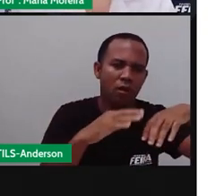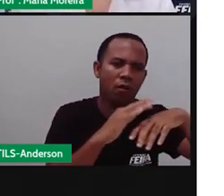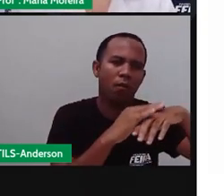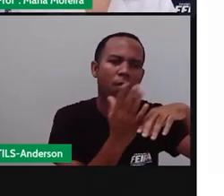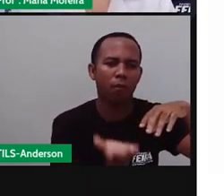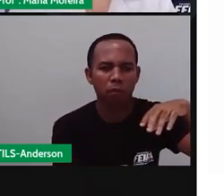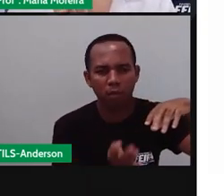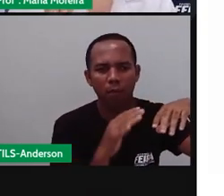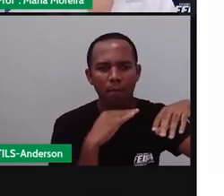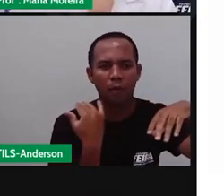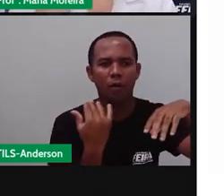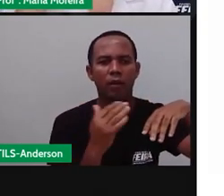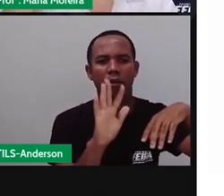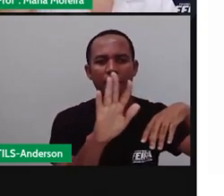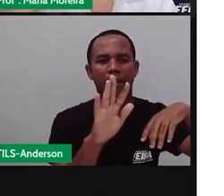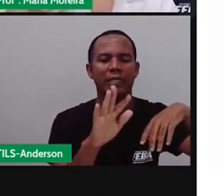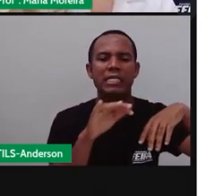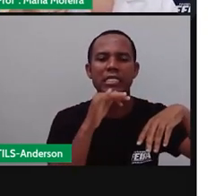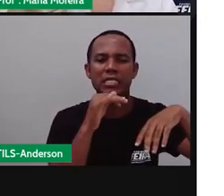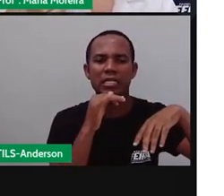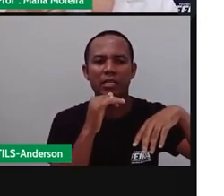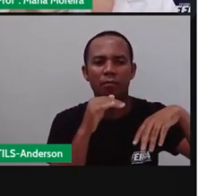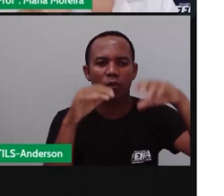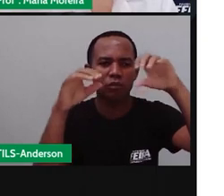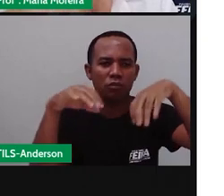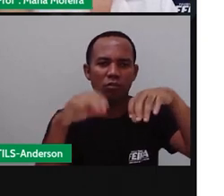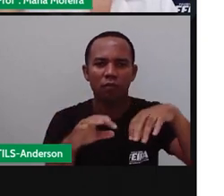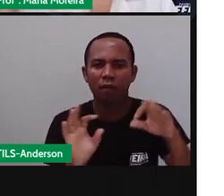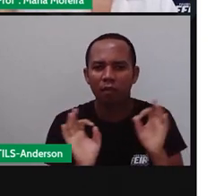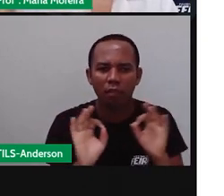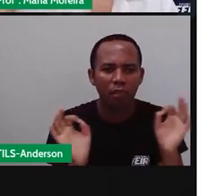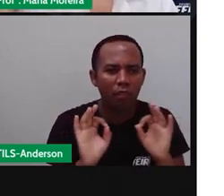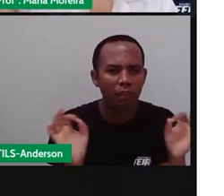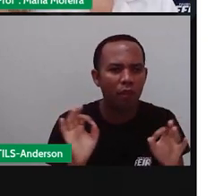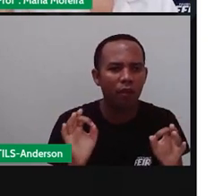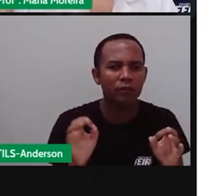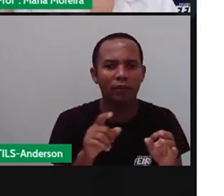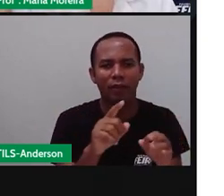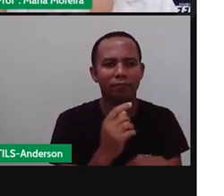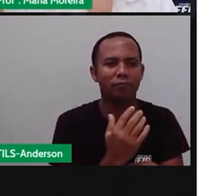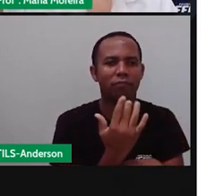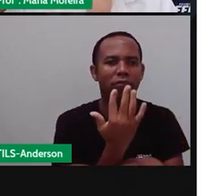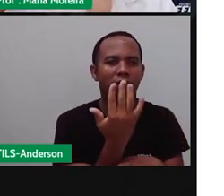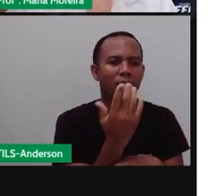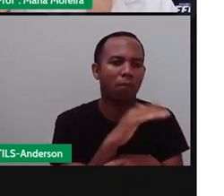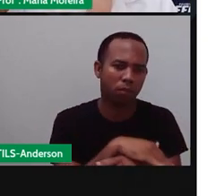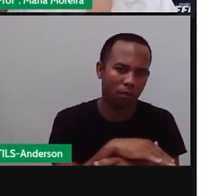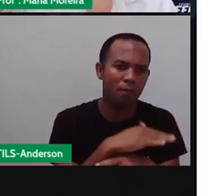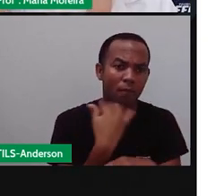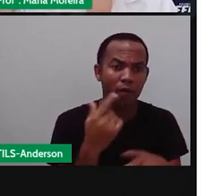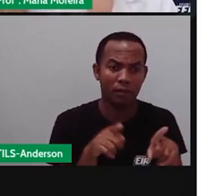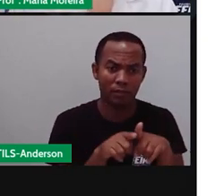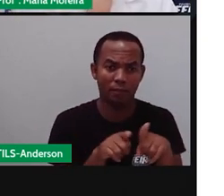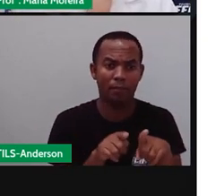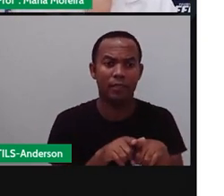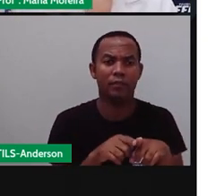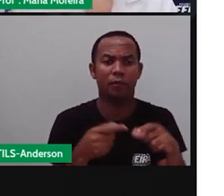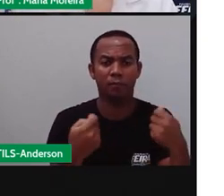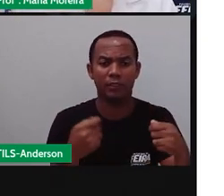plantação. Então, é uma junção do período de sol, da chuva e do solo rico em